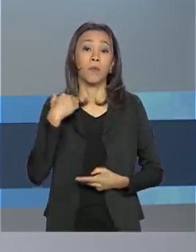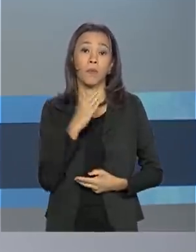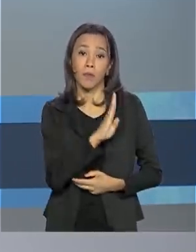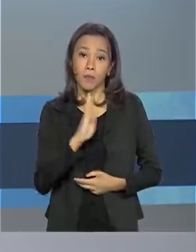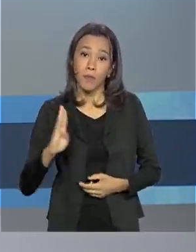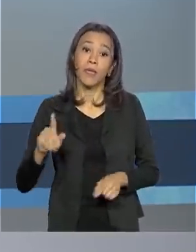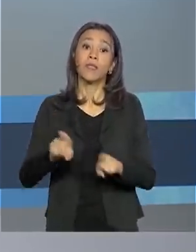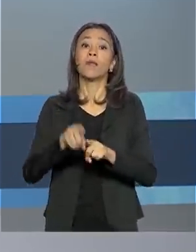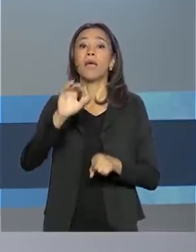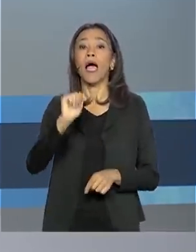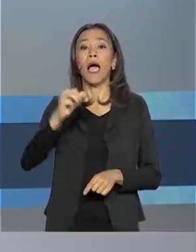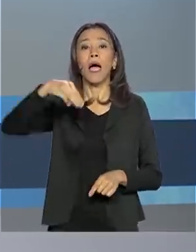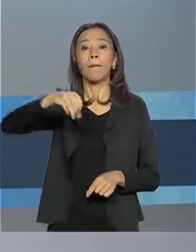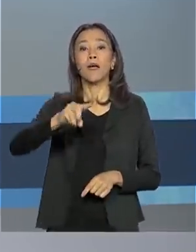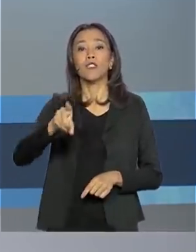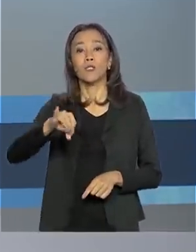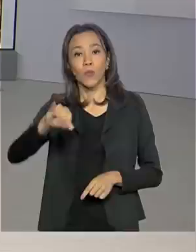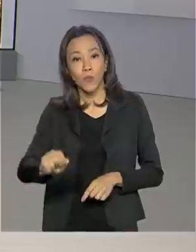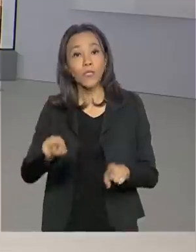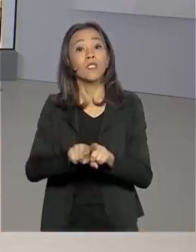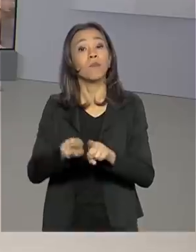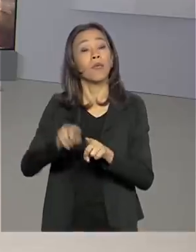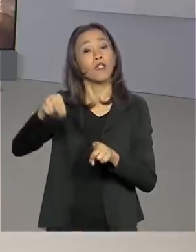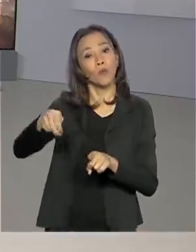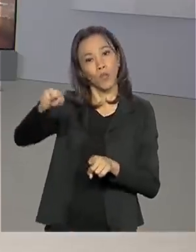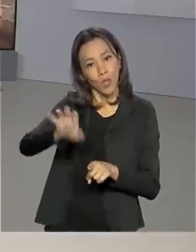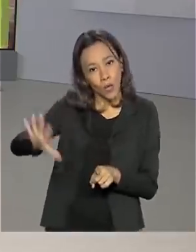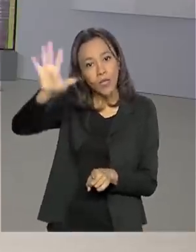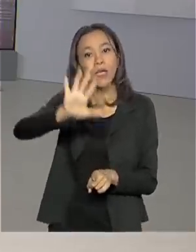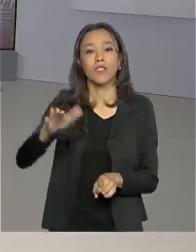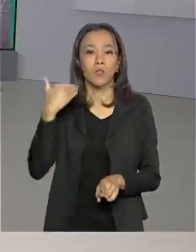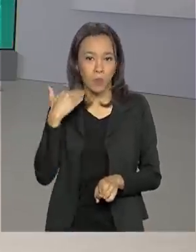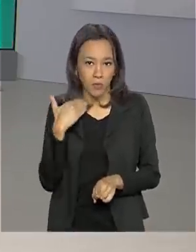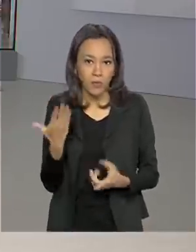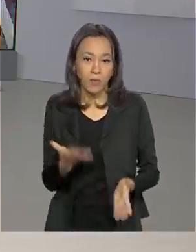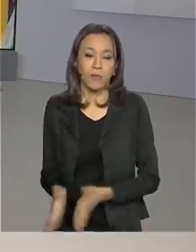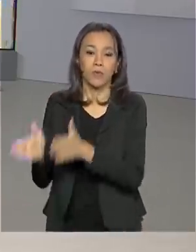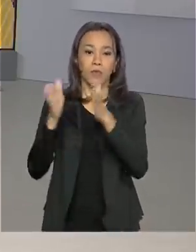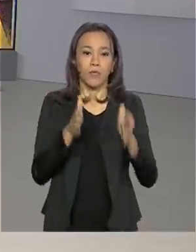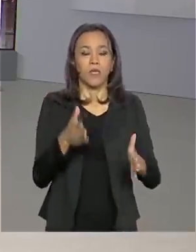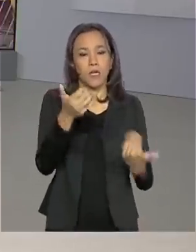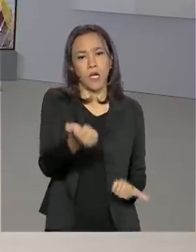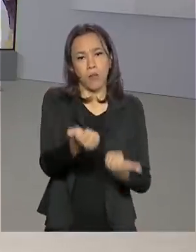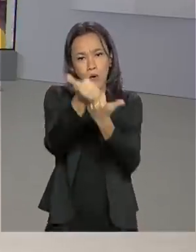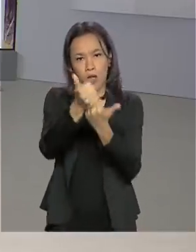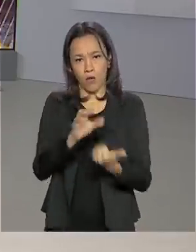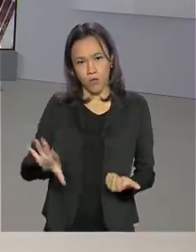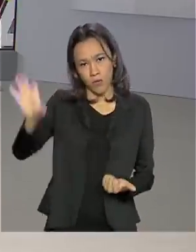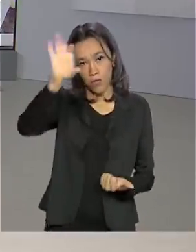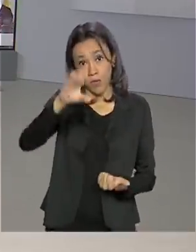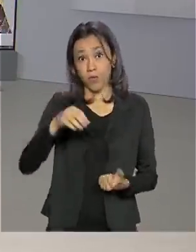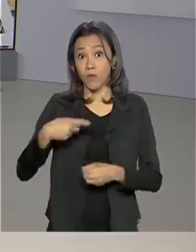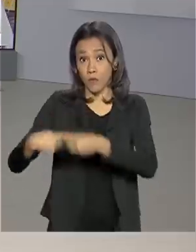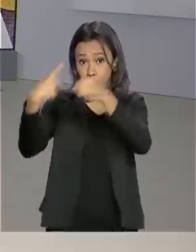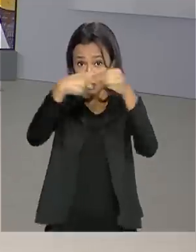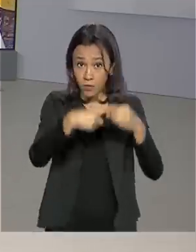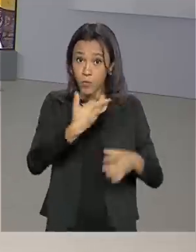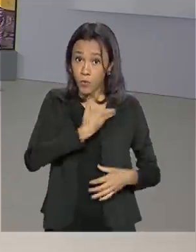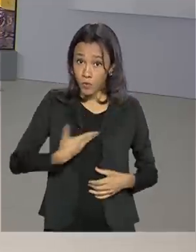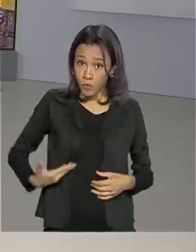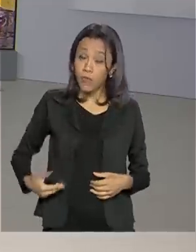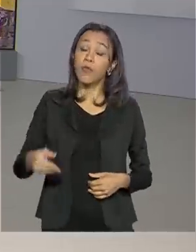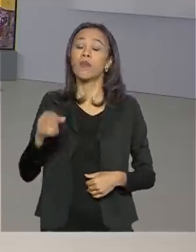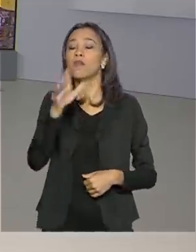Brasil, da Amazônia e do Nordeste. E para ajudar estados e municípios no combate ao coronavírus, o governo federal vai